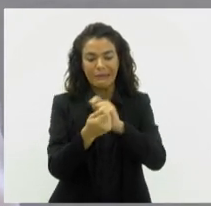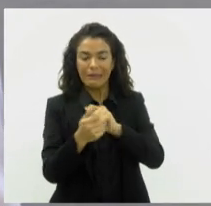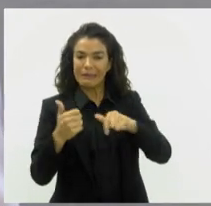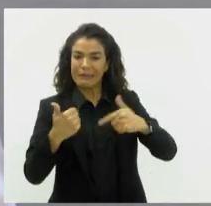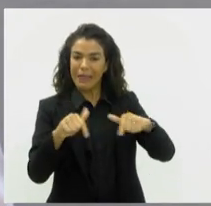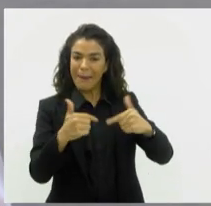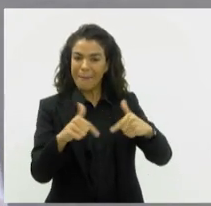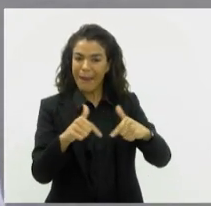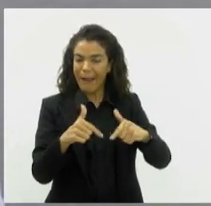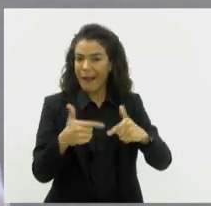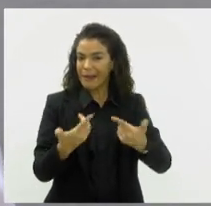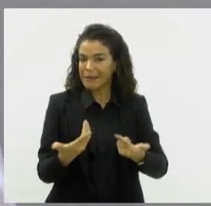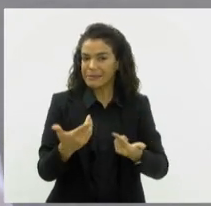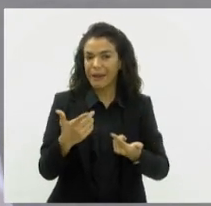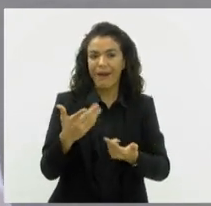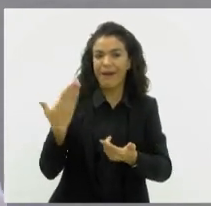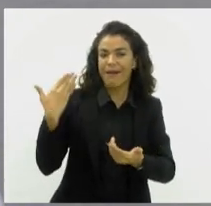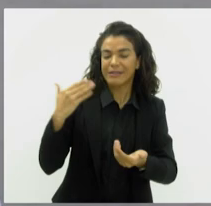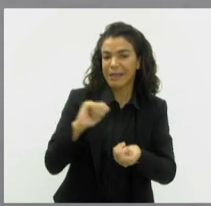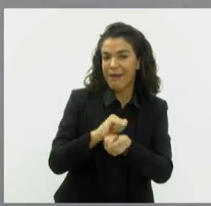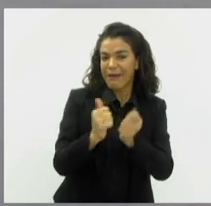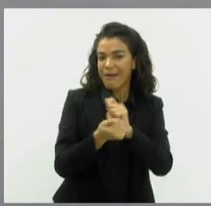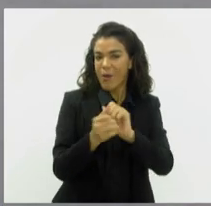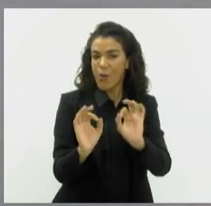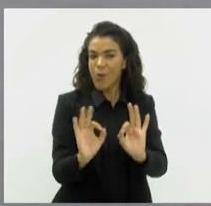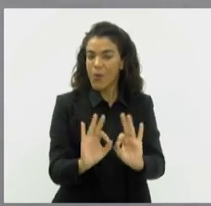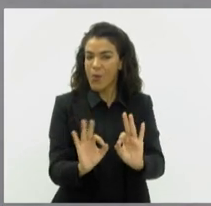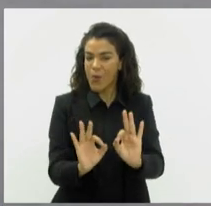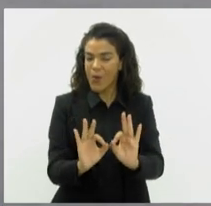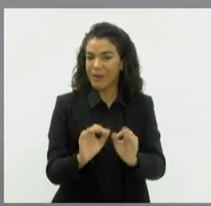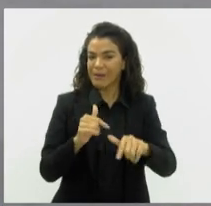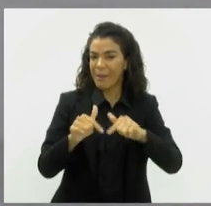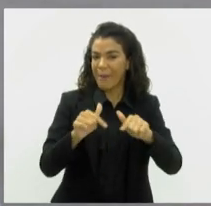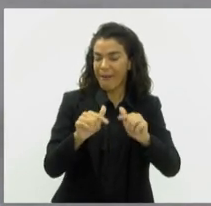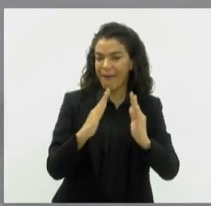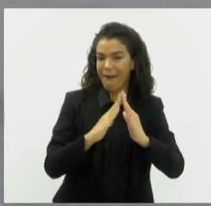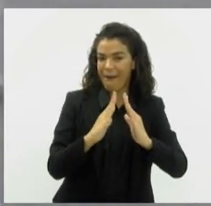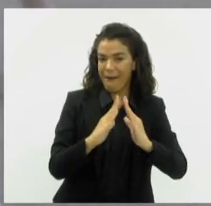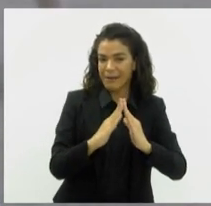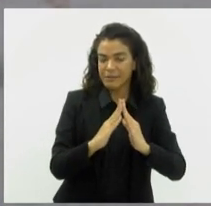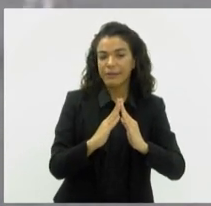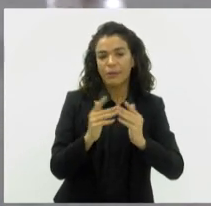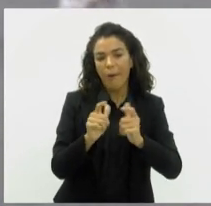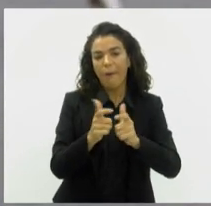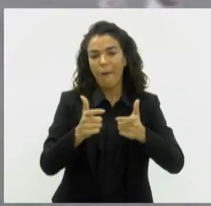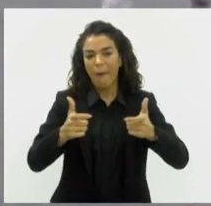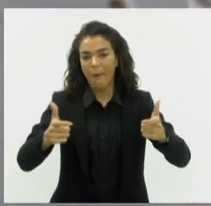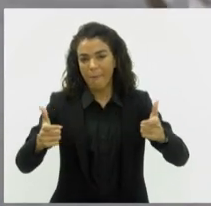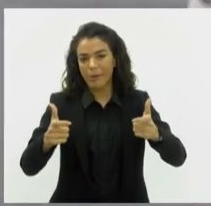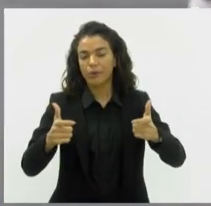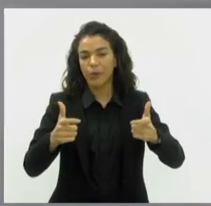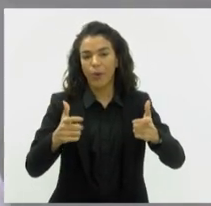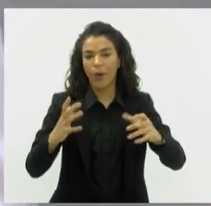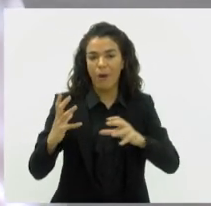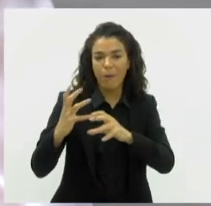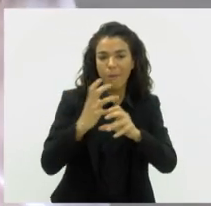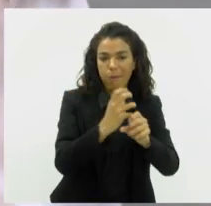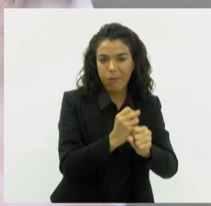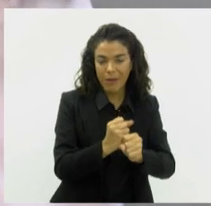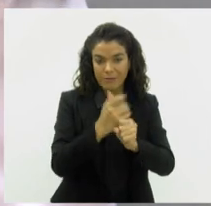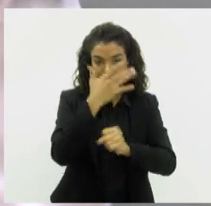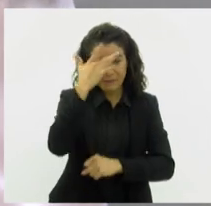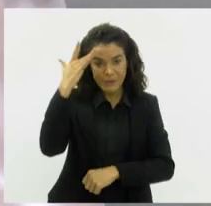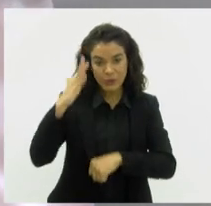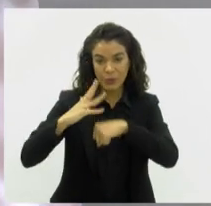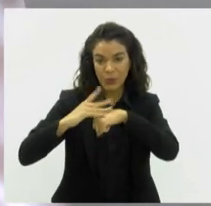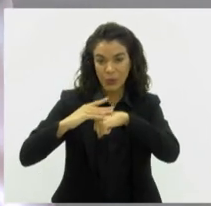adaptadas a isso. Enfim, então, com isso, sim, aumentou muito a quantidade de